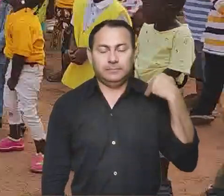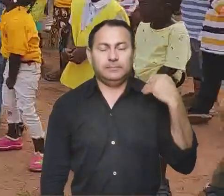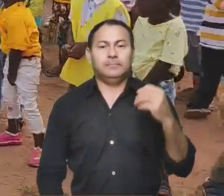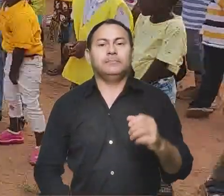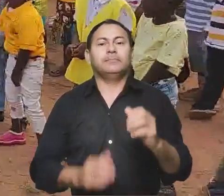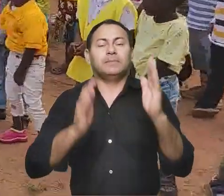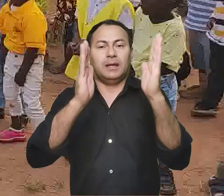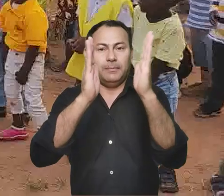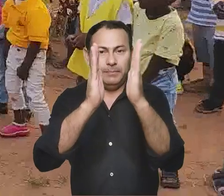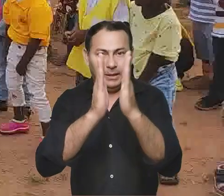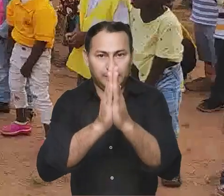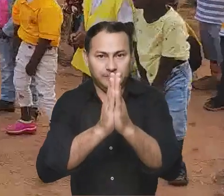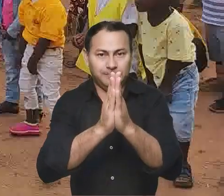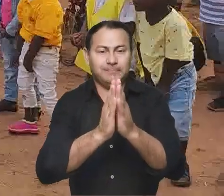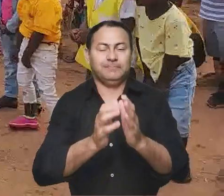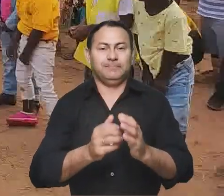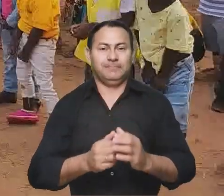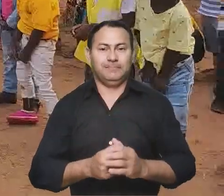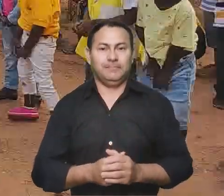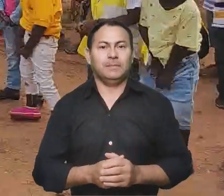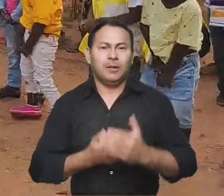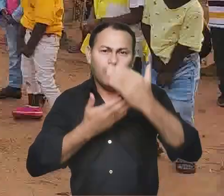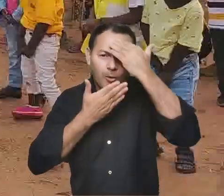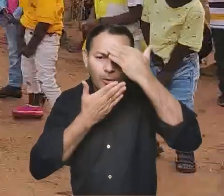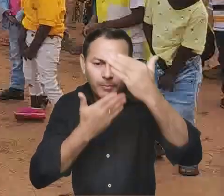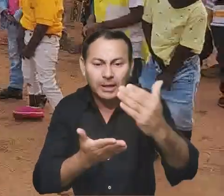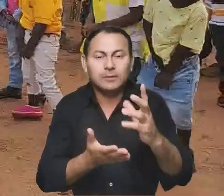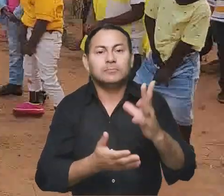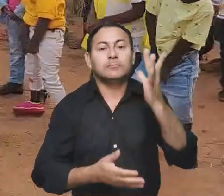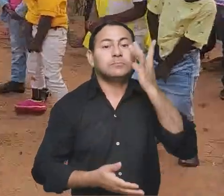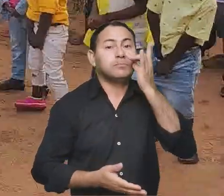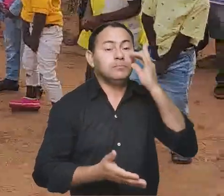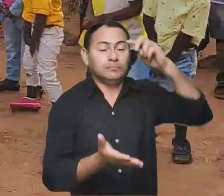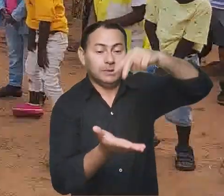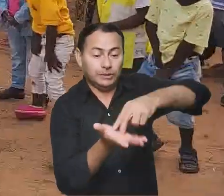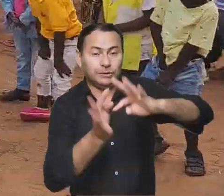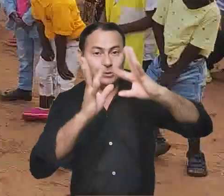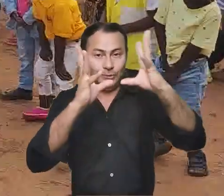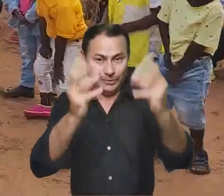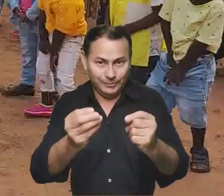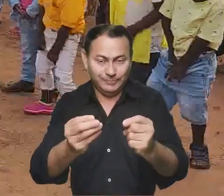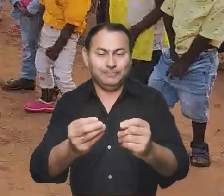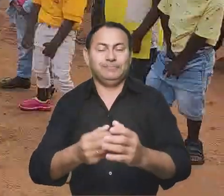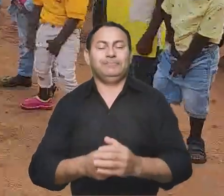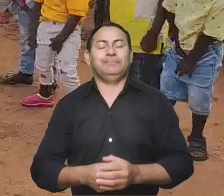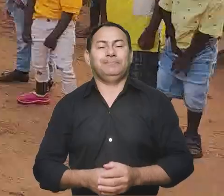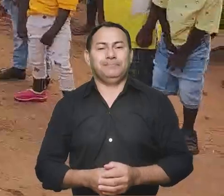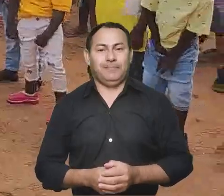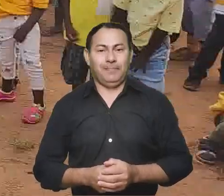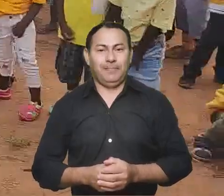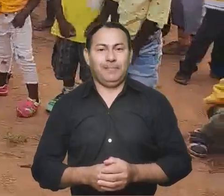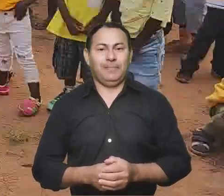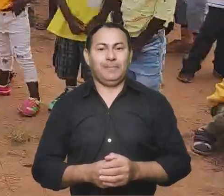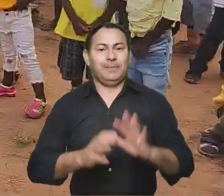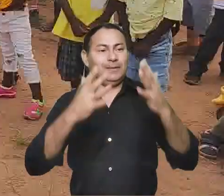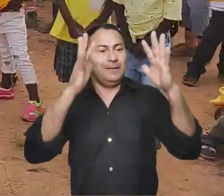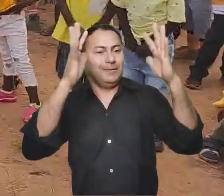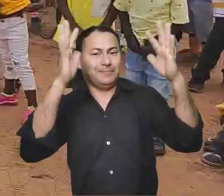Espírito Santo. Amém. Obrigado pela presença de todos. Amém.